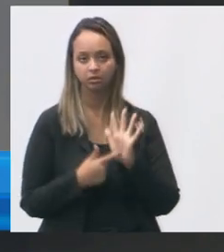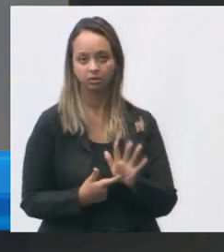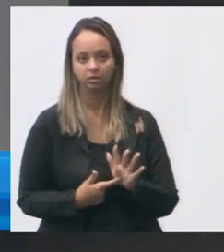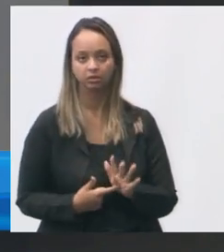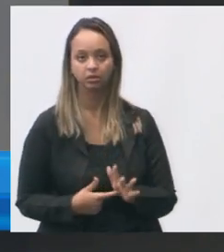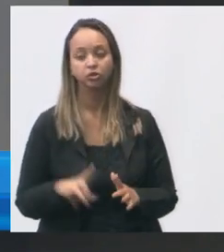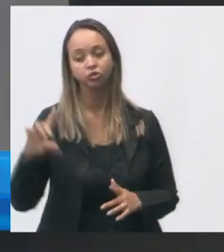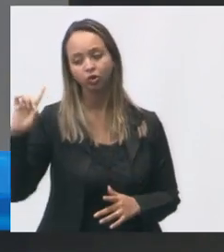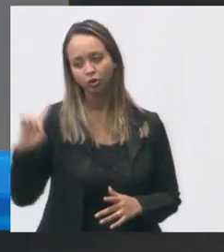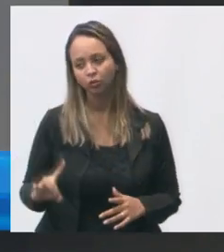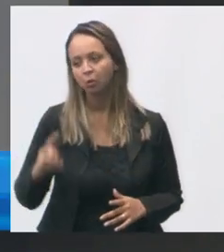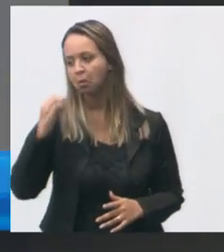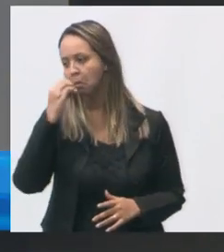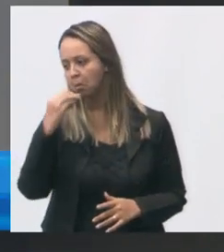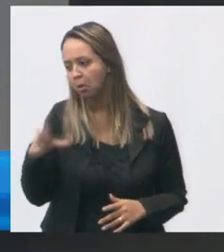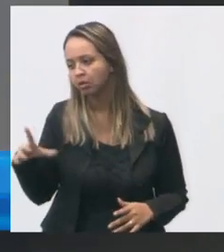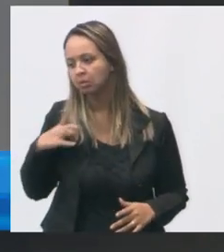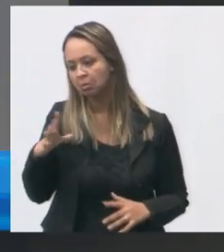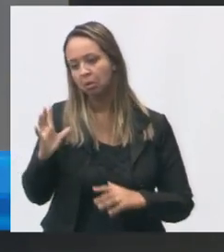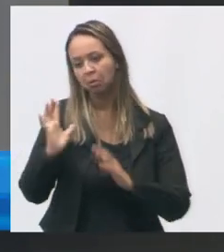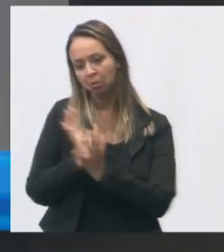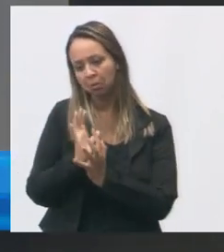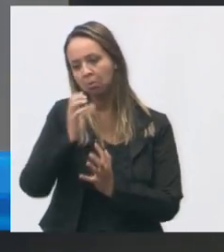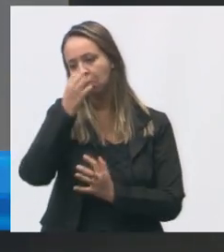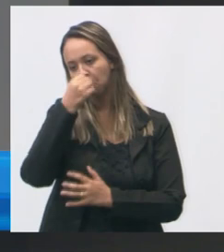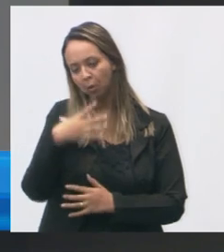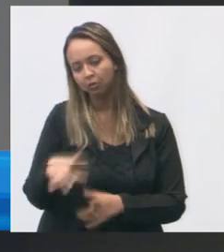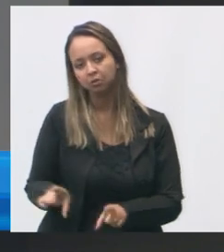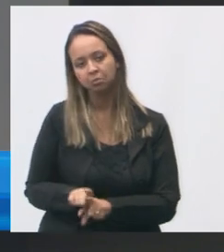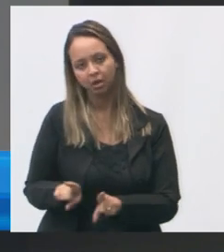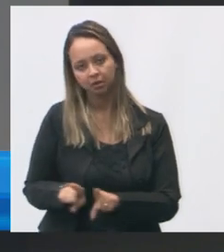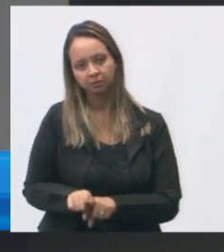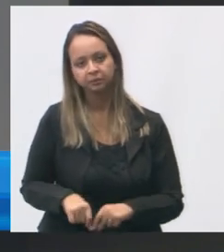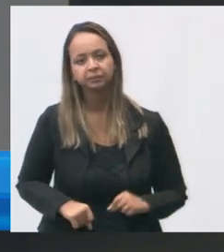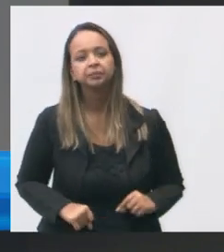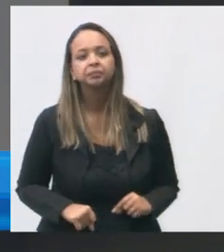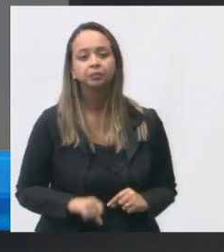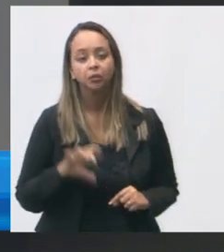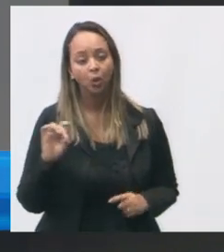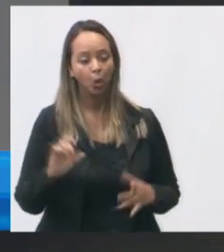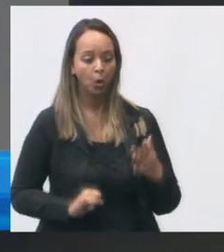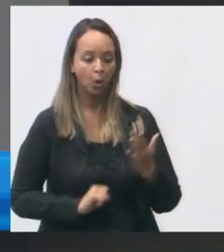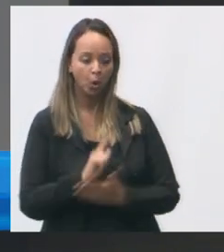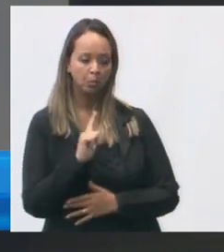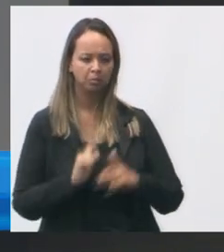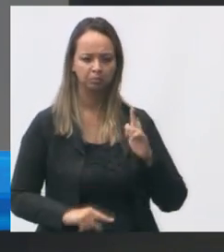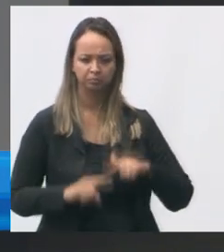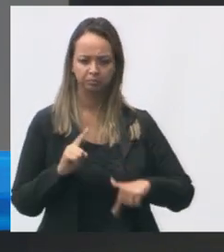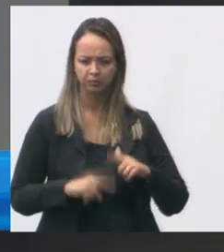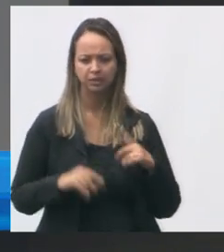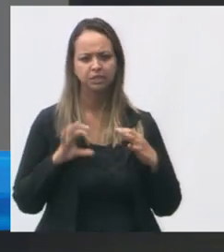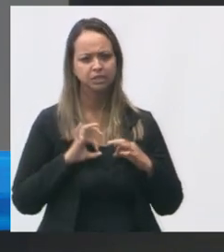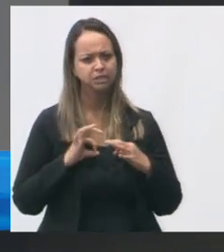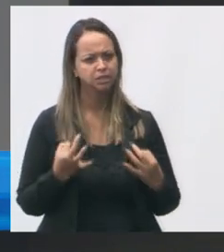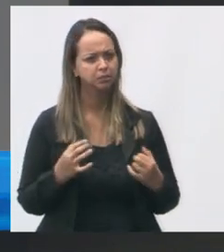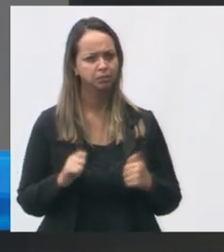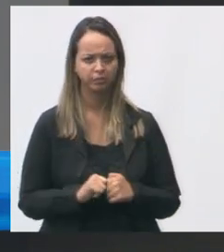diretora muito boa também equipe muito boa então mais ou menos essa questão de compra de equipamento coisa simples para se fazer